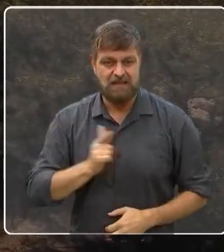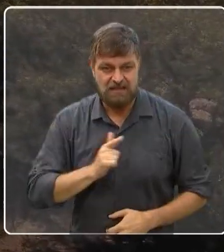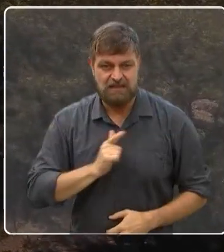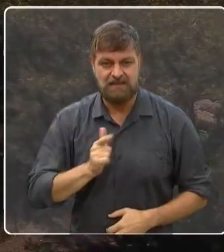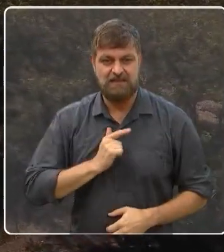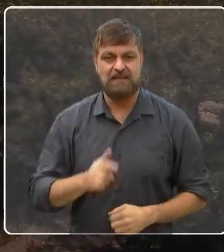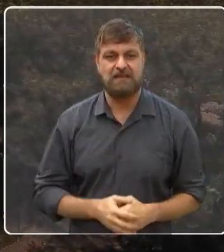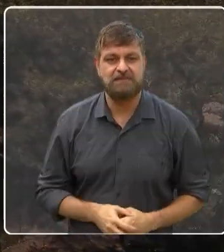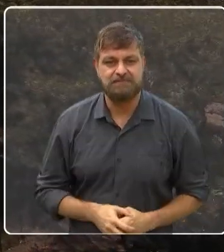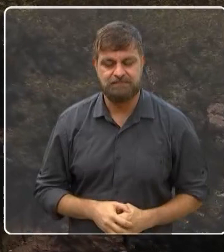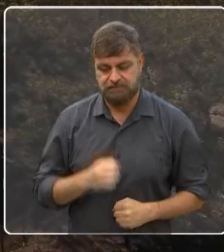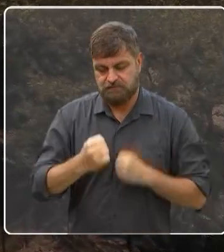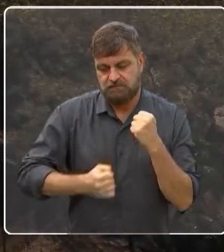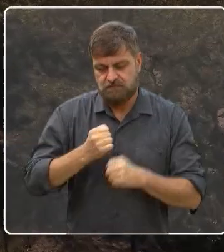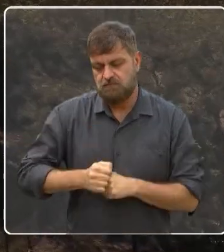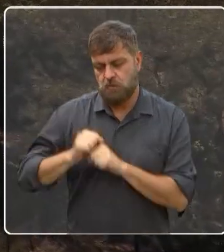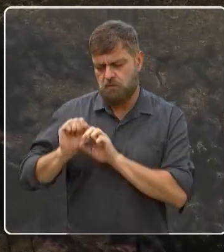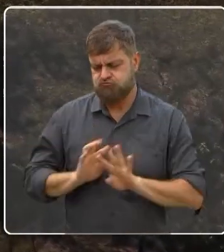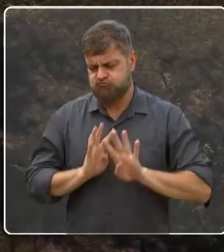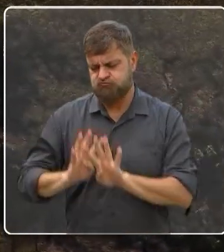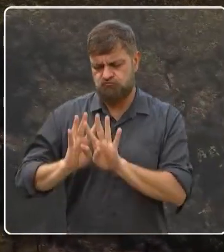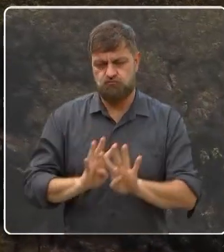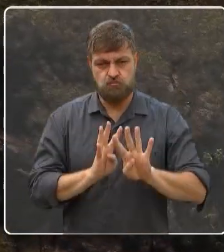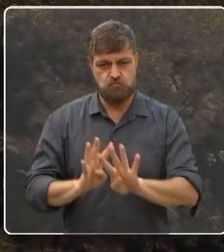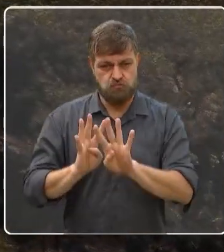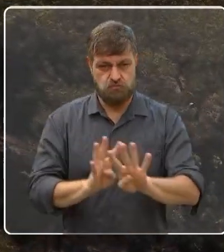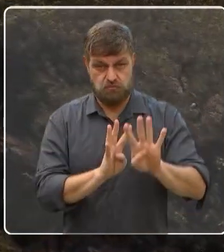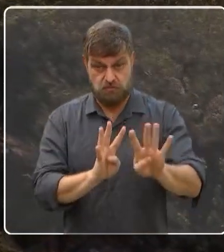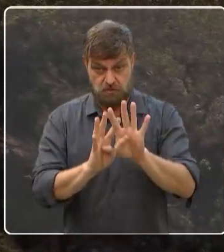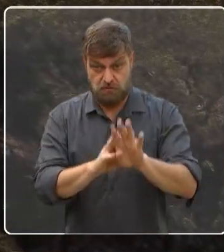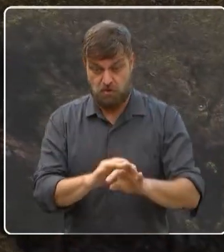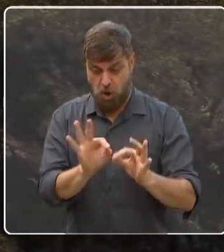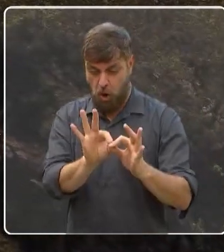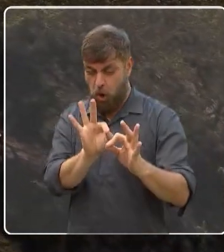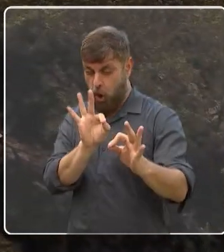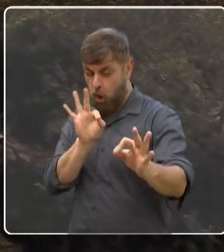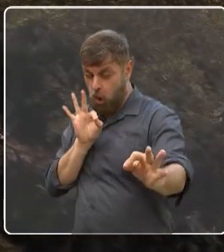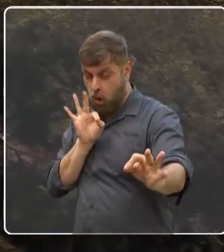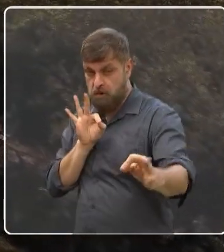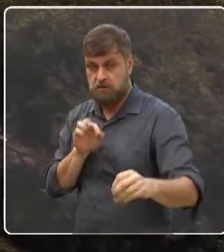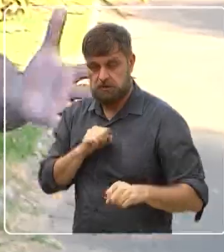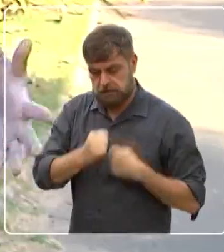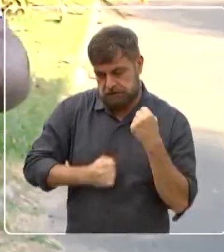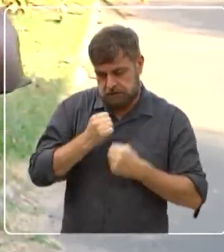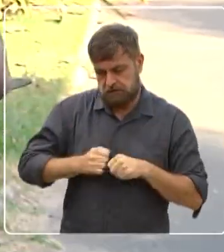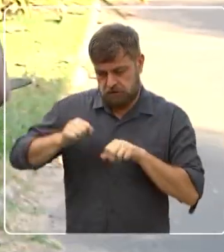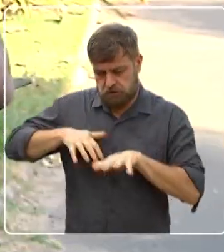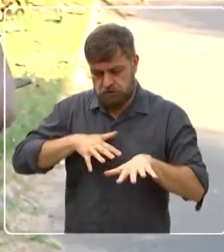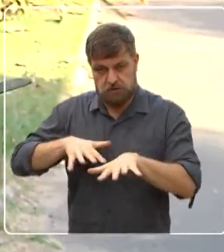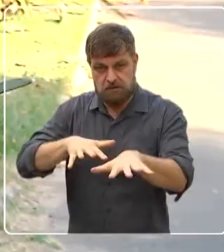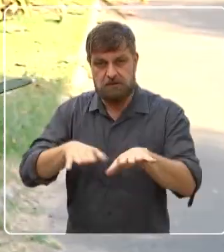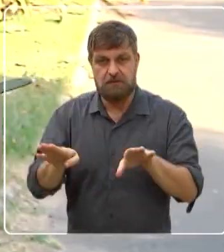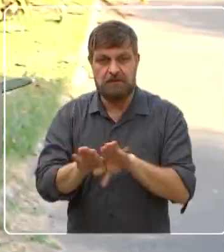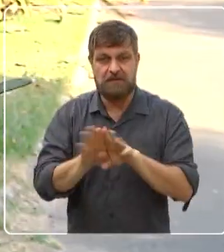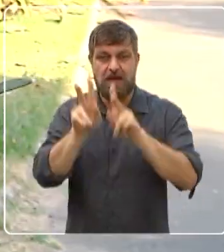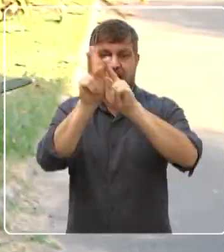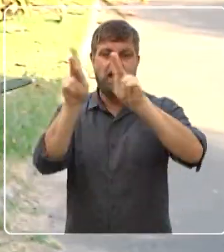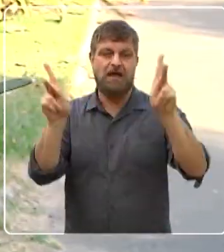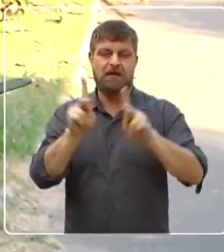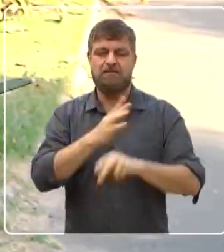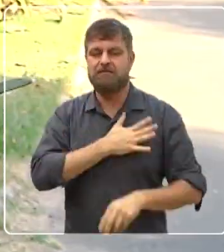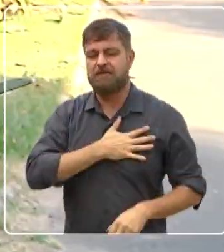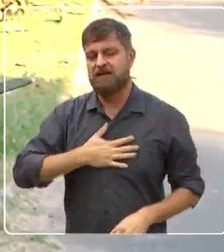academia, tem uma pista de cooper de 540 metros, isso sem contar a paz e a